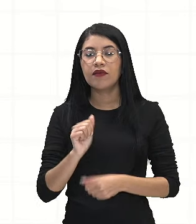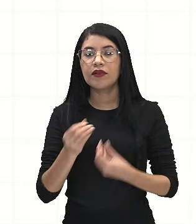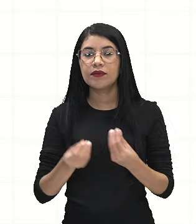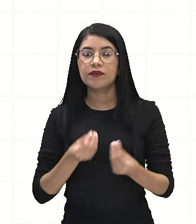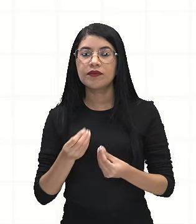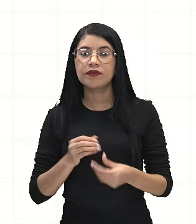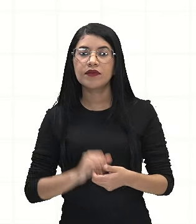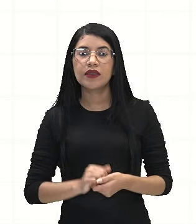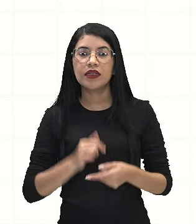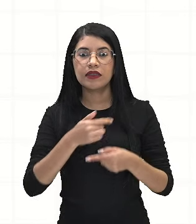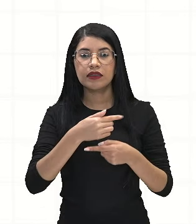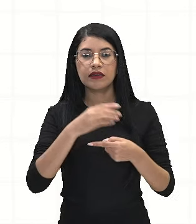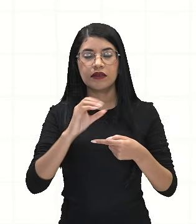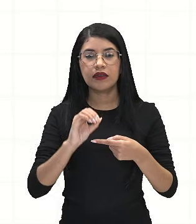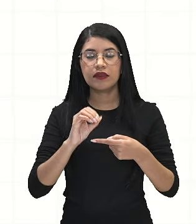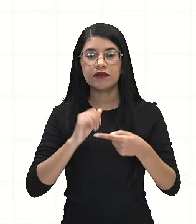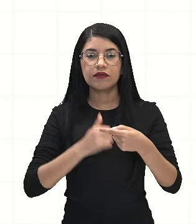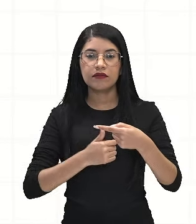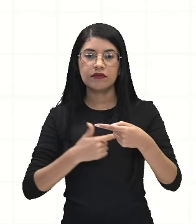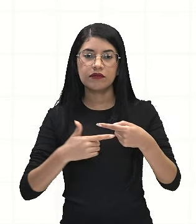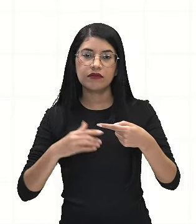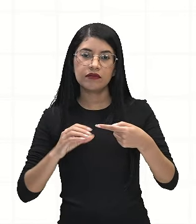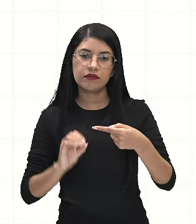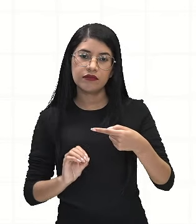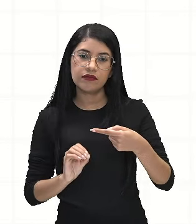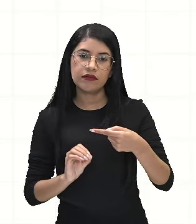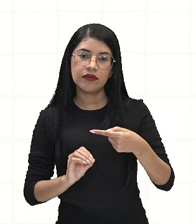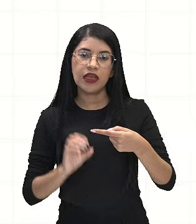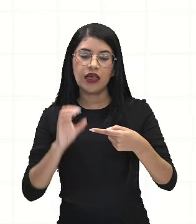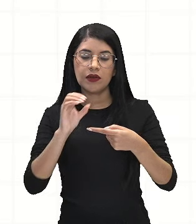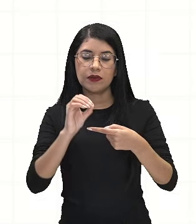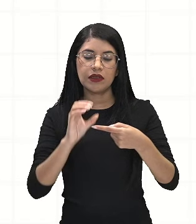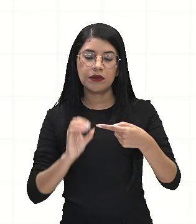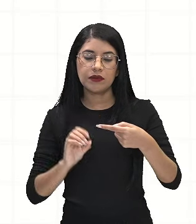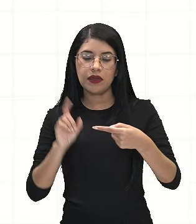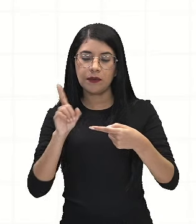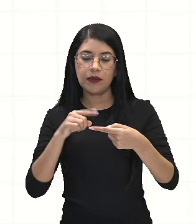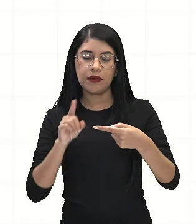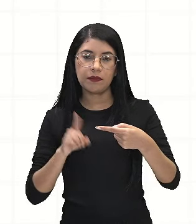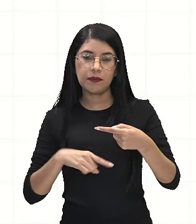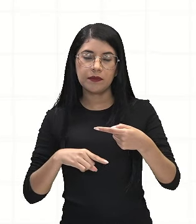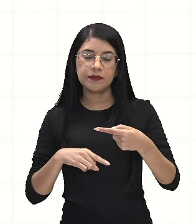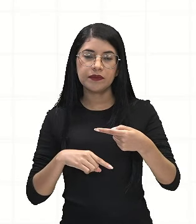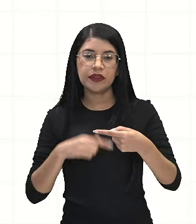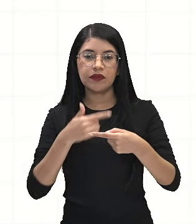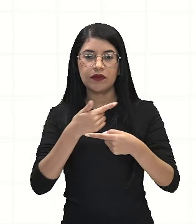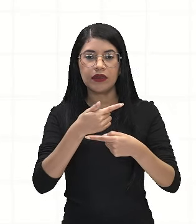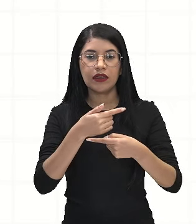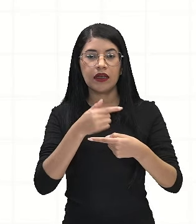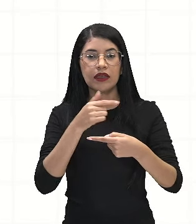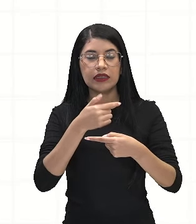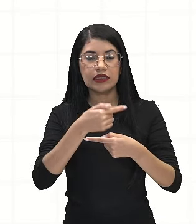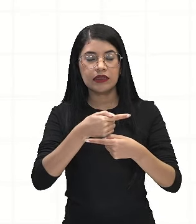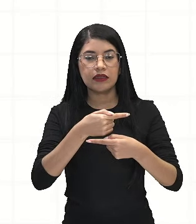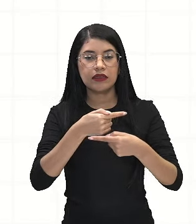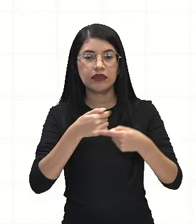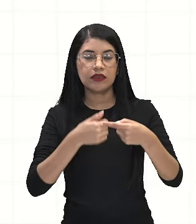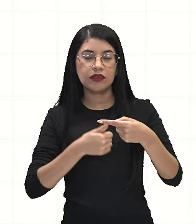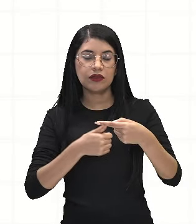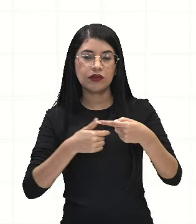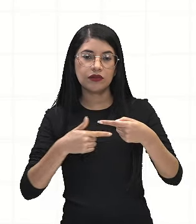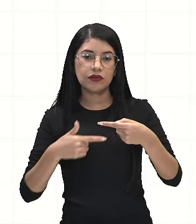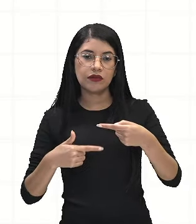70 sobre 120, aí a gente cancela esses zeros aqui, fazendo essa divisão aqui de